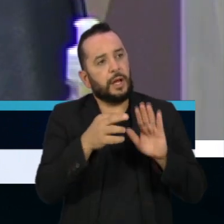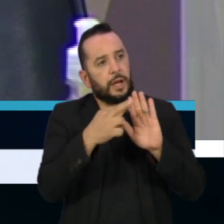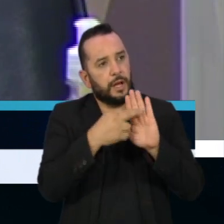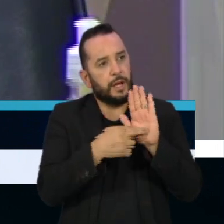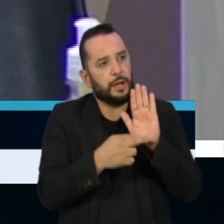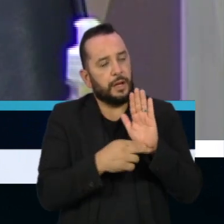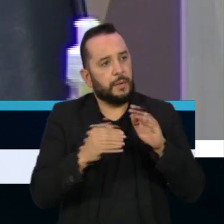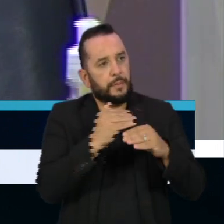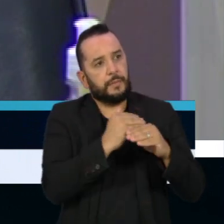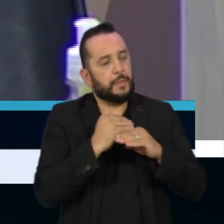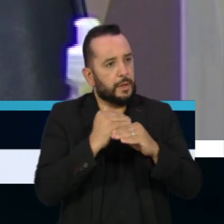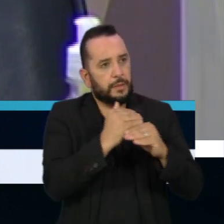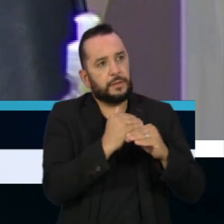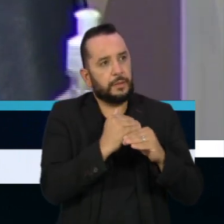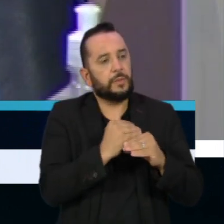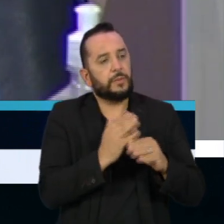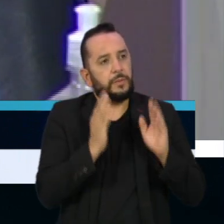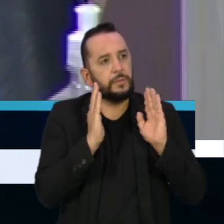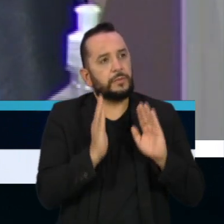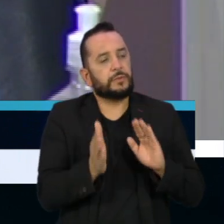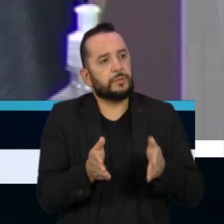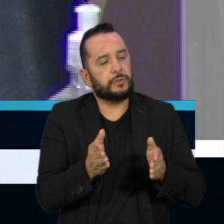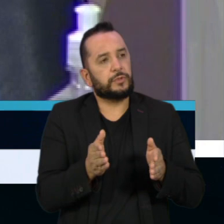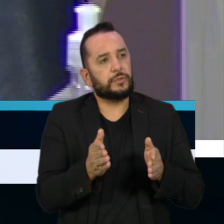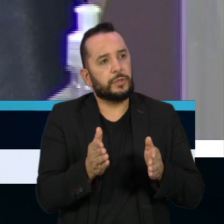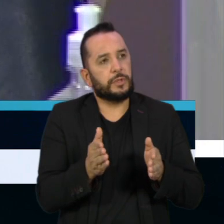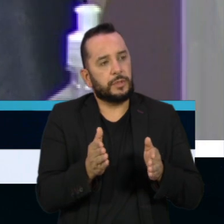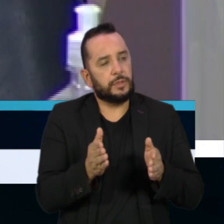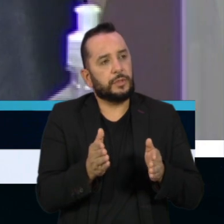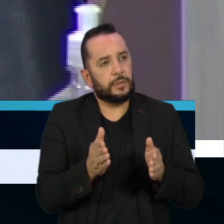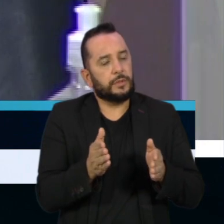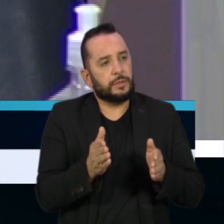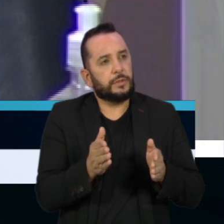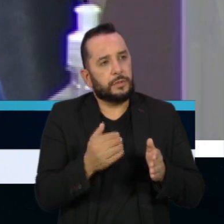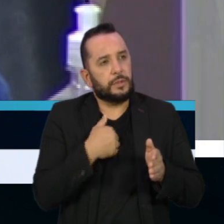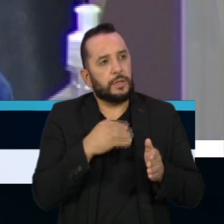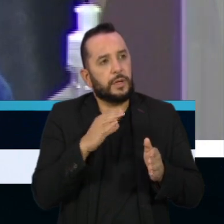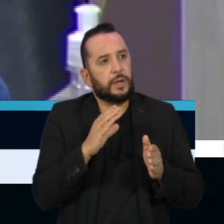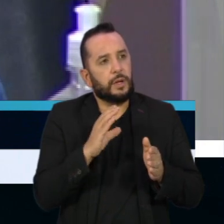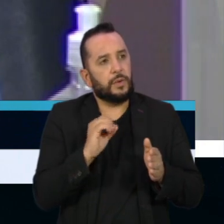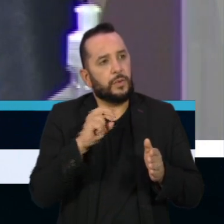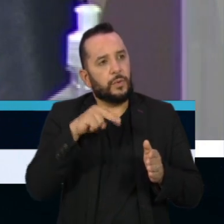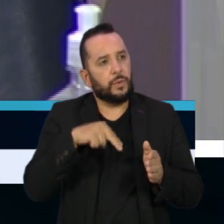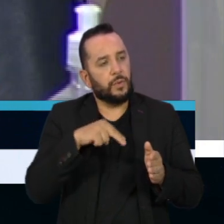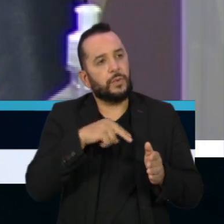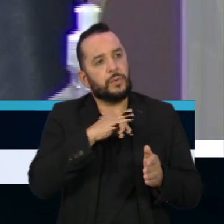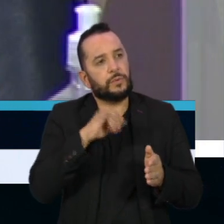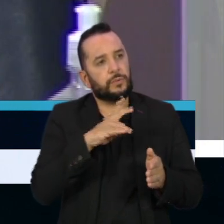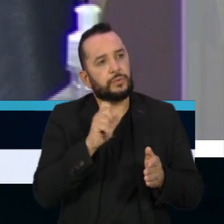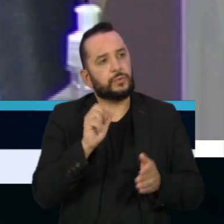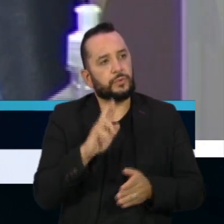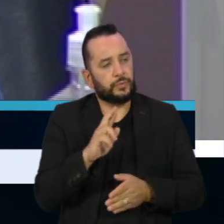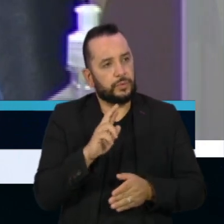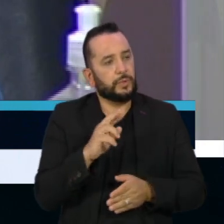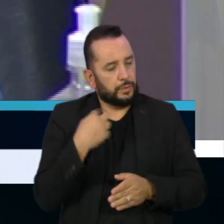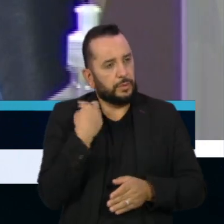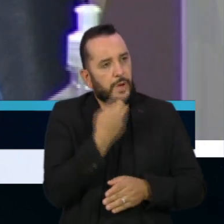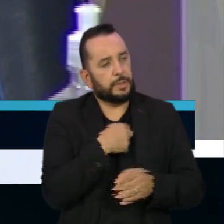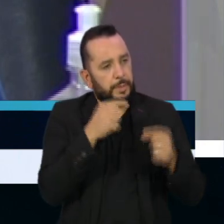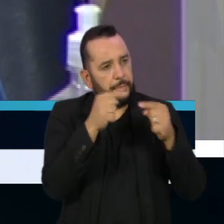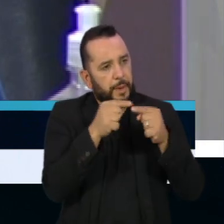enviada pela própria Conjur, se eu não me engano, preciso até confirmar, mas nós não